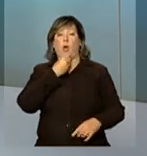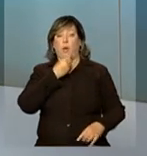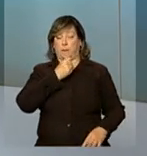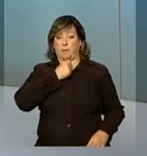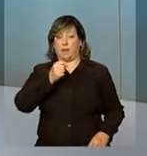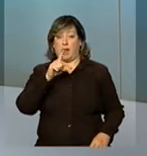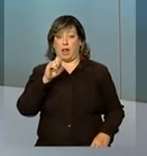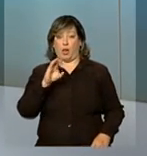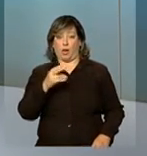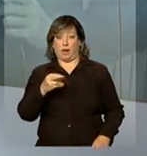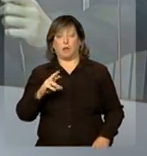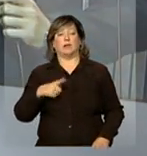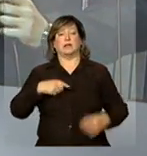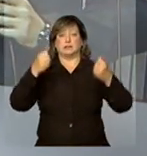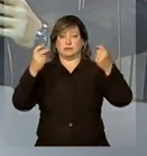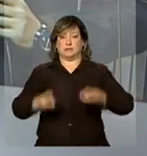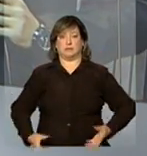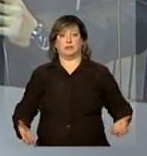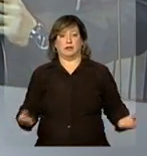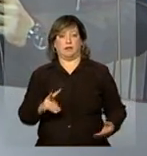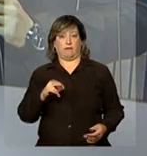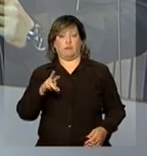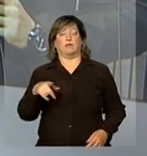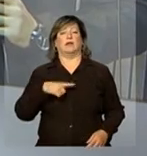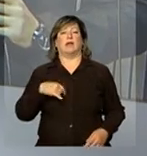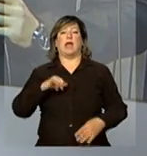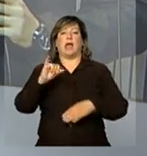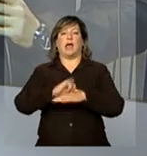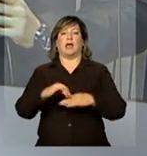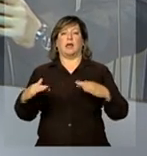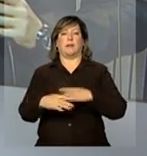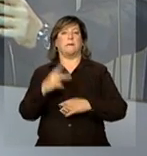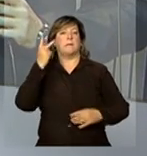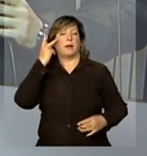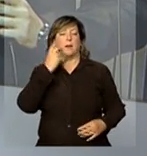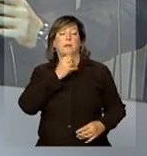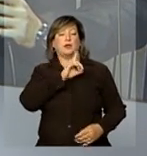Meira tem as informações ao vivo da capital paulista. Bom dia, Leonardo.